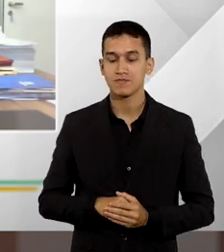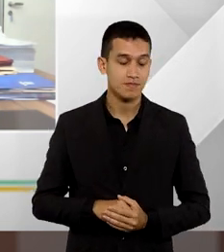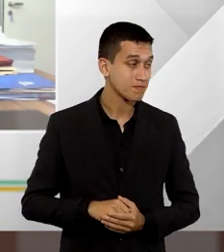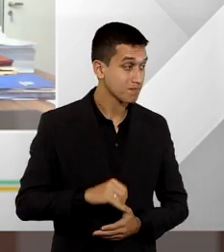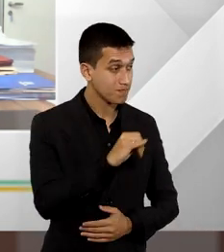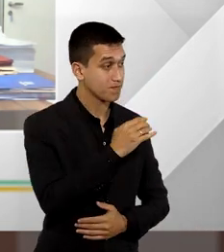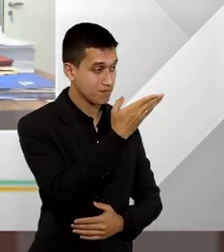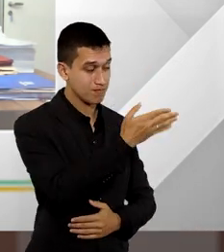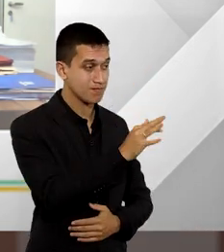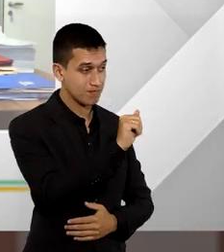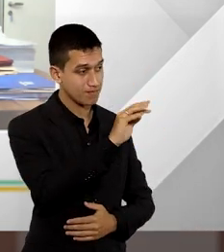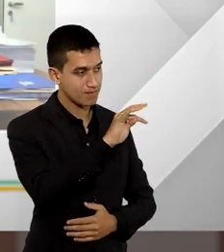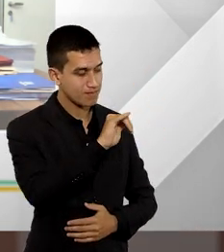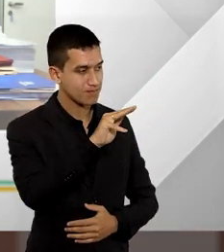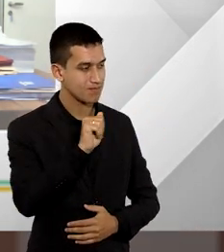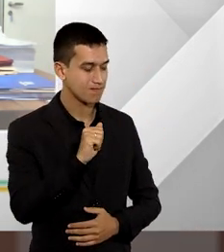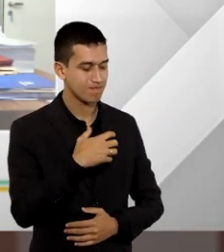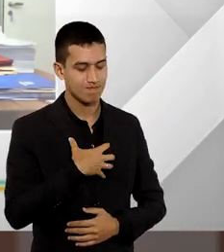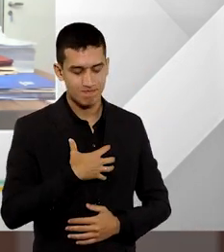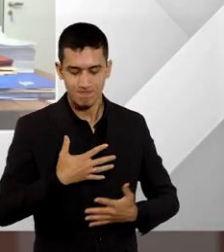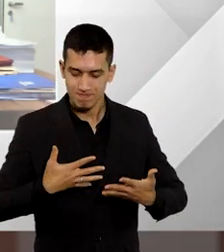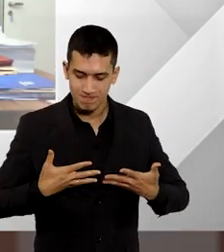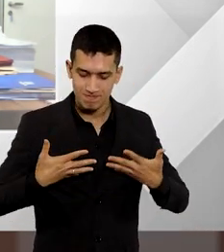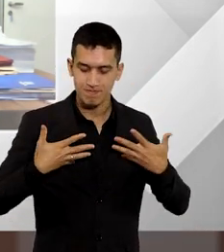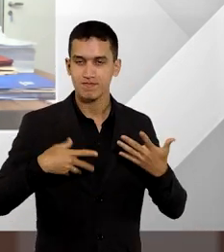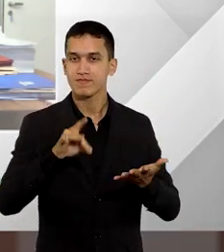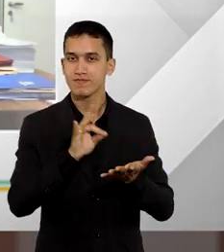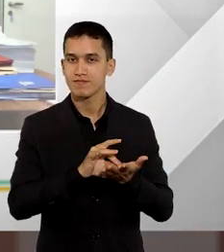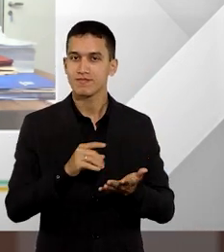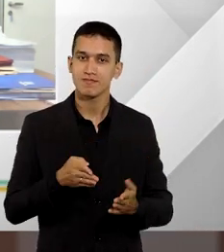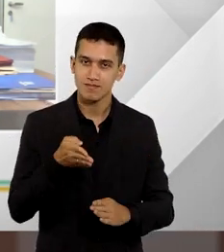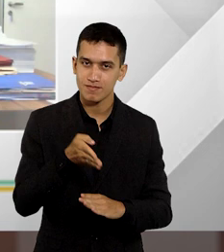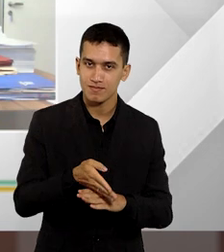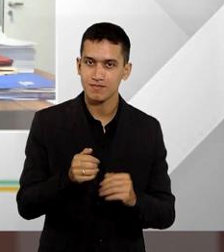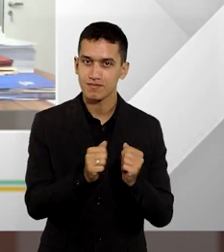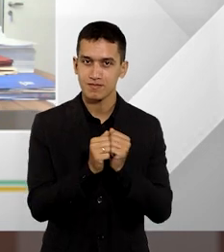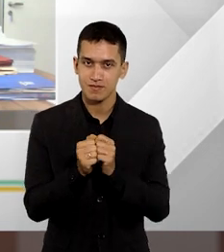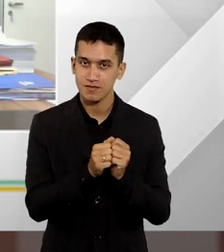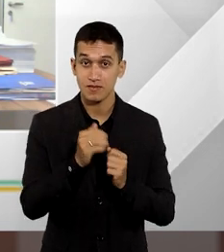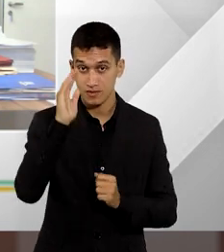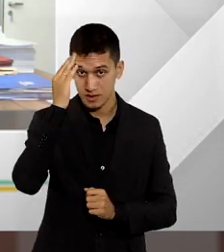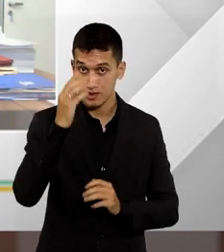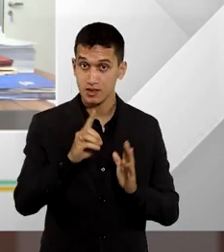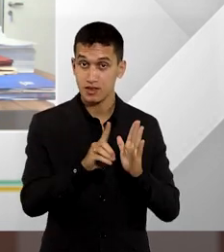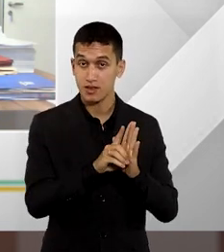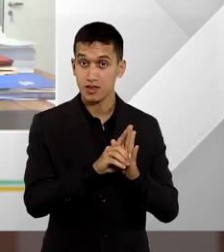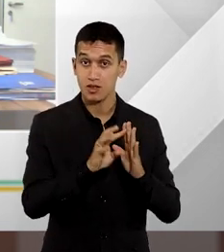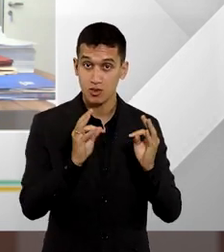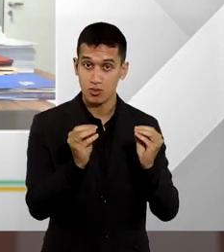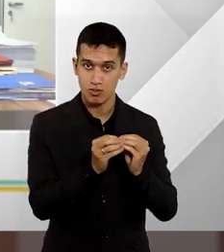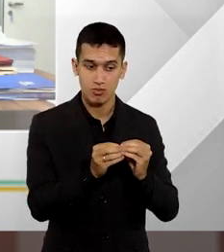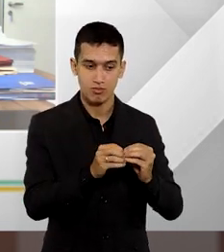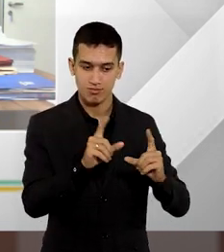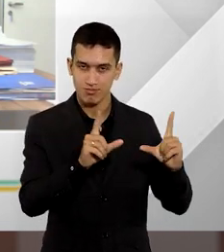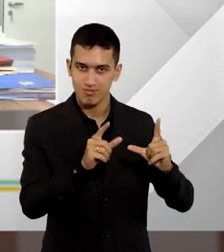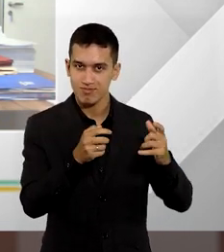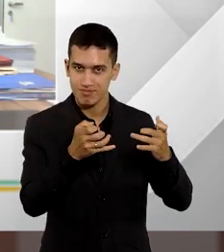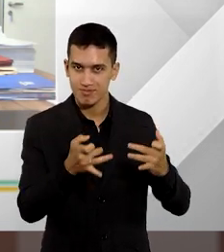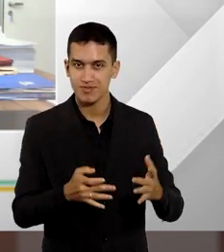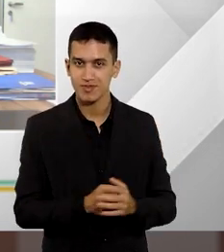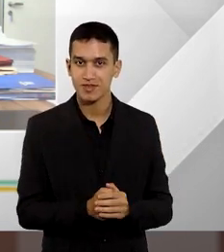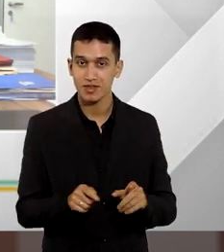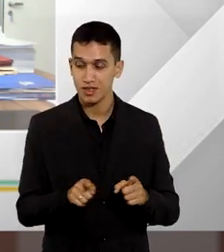É uma honra e uma satisfação enorme poder participar do programa Entender Direito, especialmente aqui na companhia